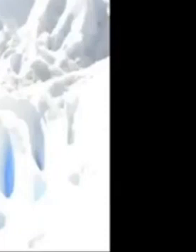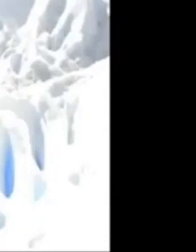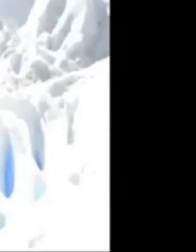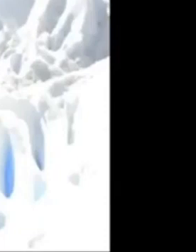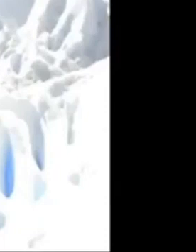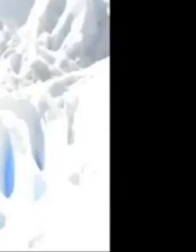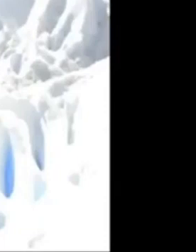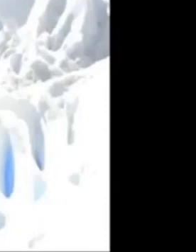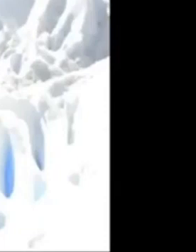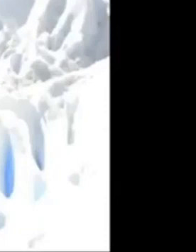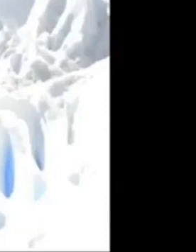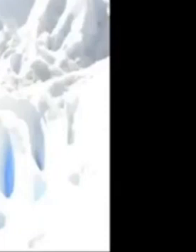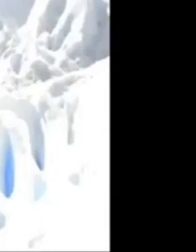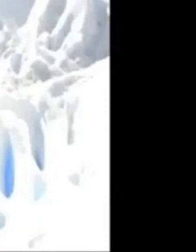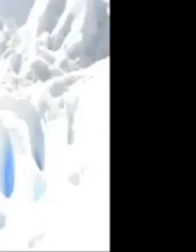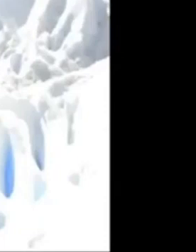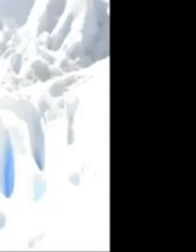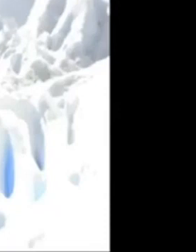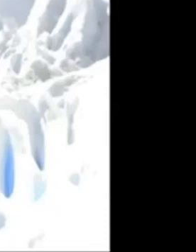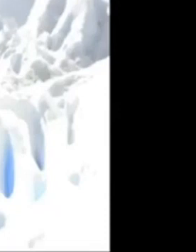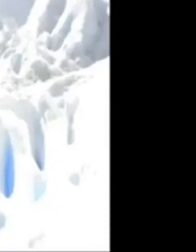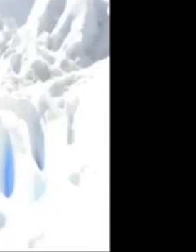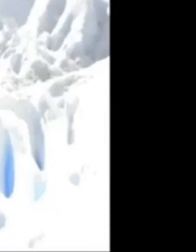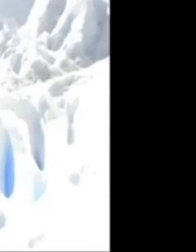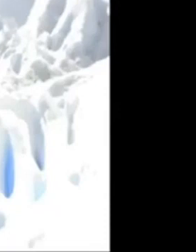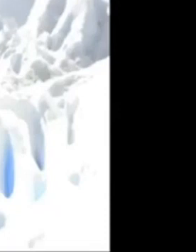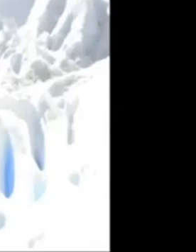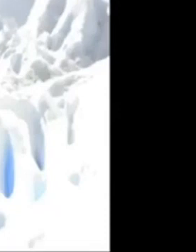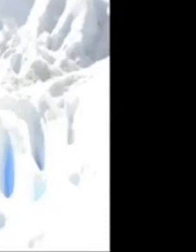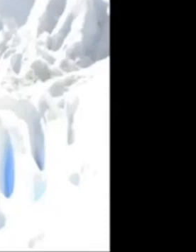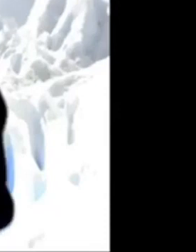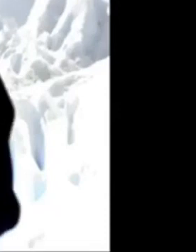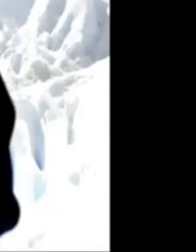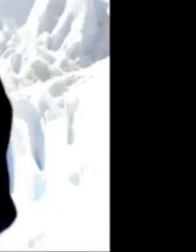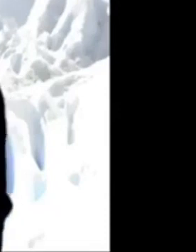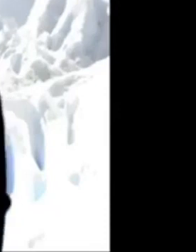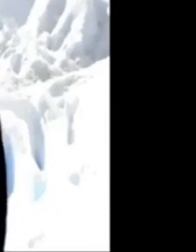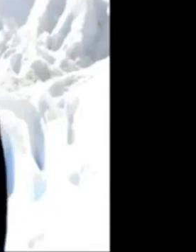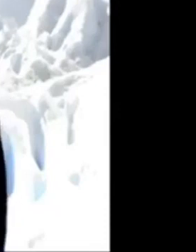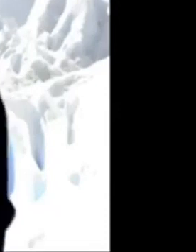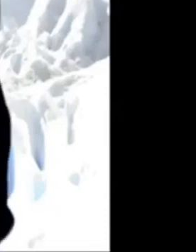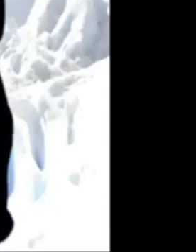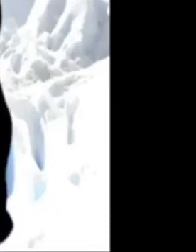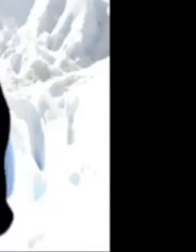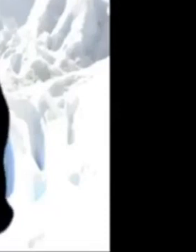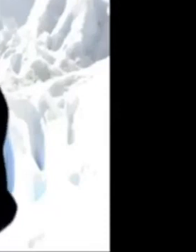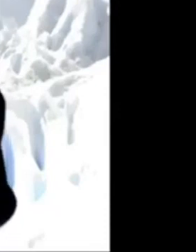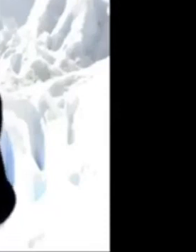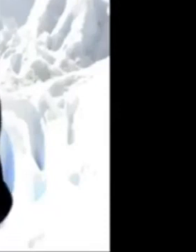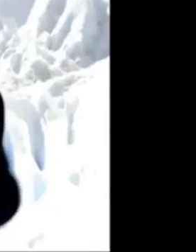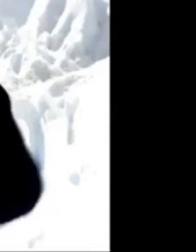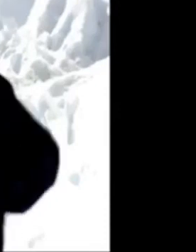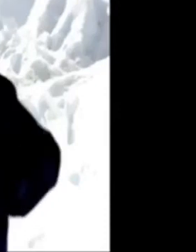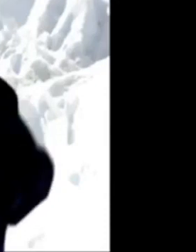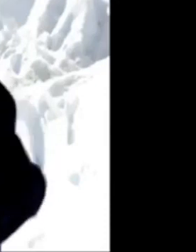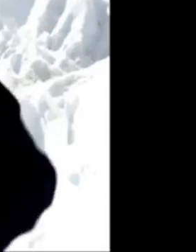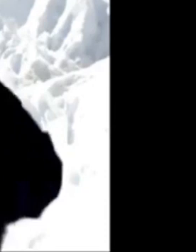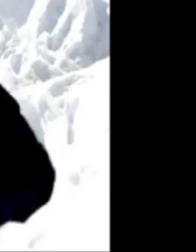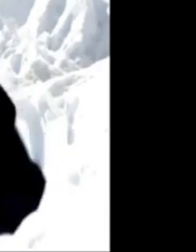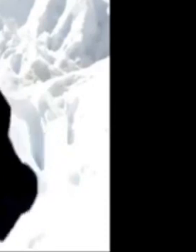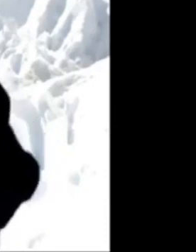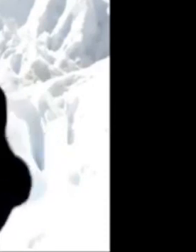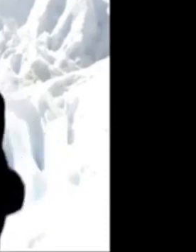Isolamento social, agora eu sou o cara mais isolado do mundo, quero ver o